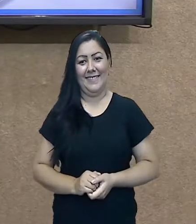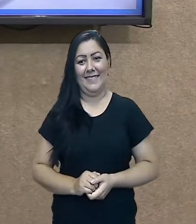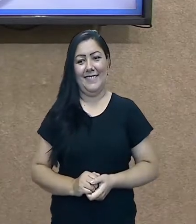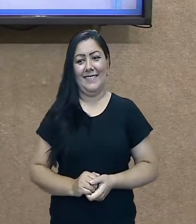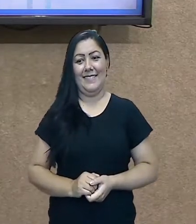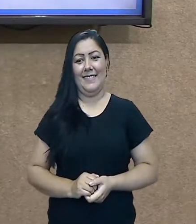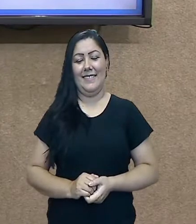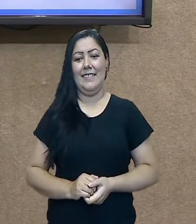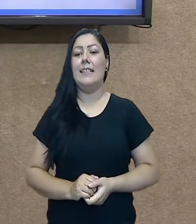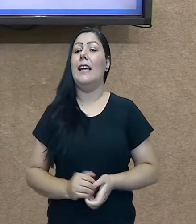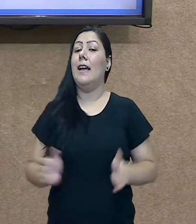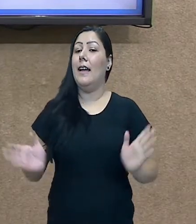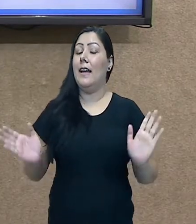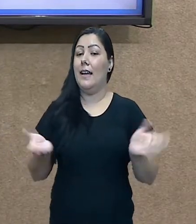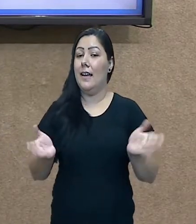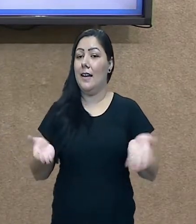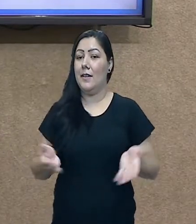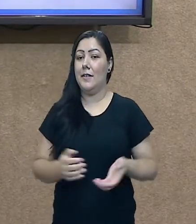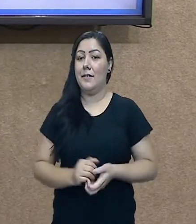nós vamos...